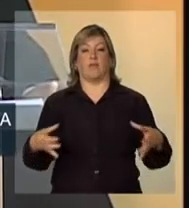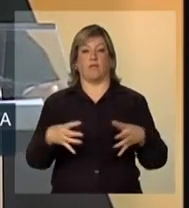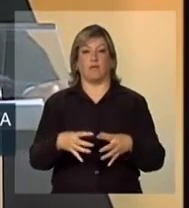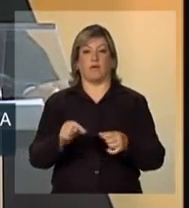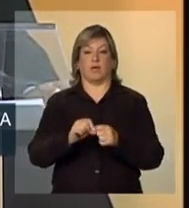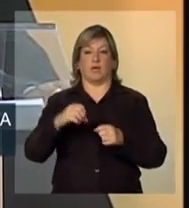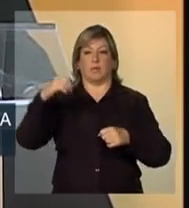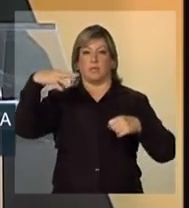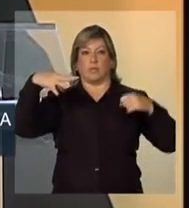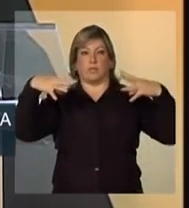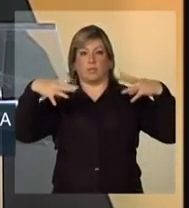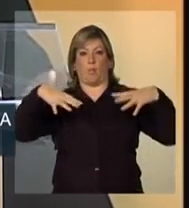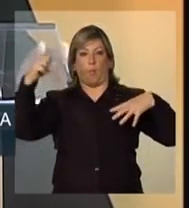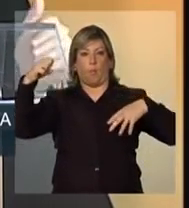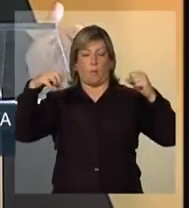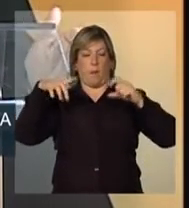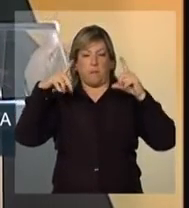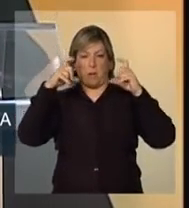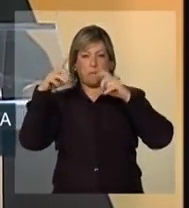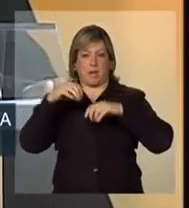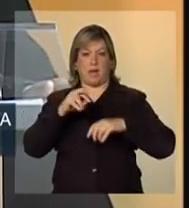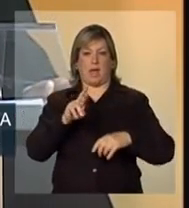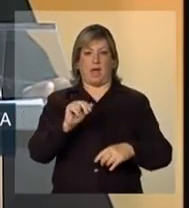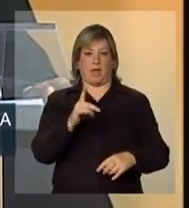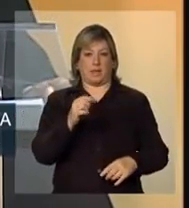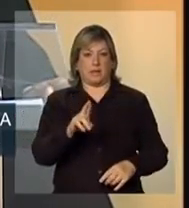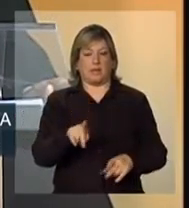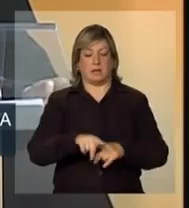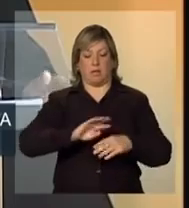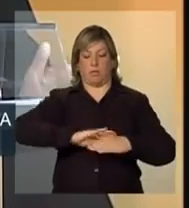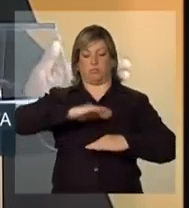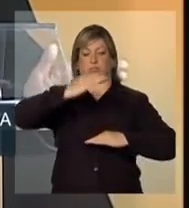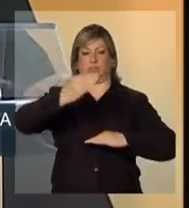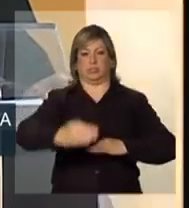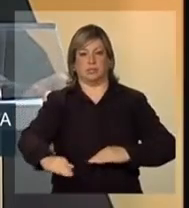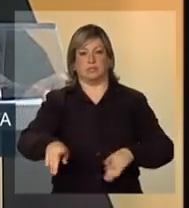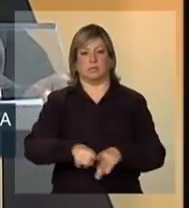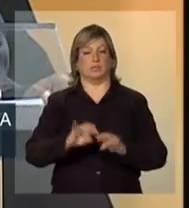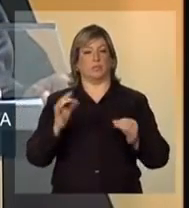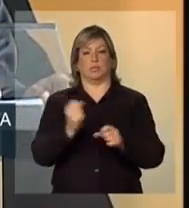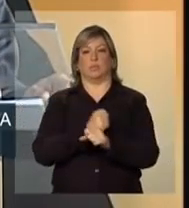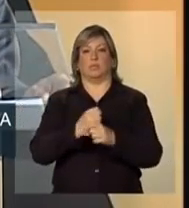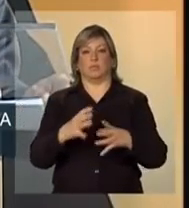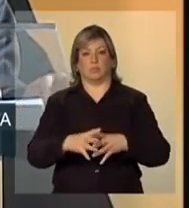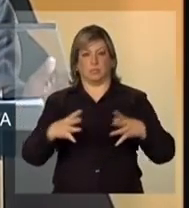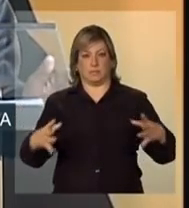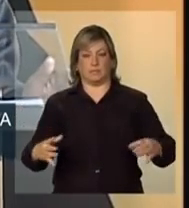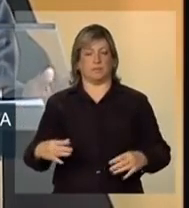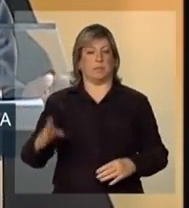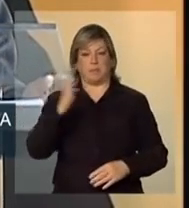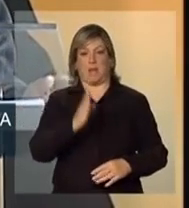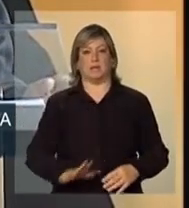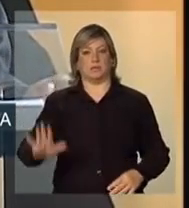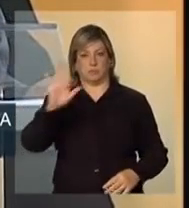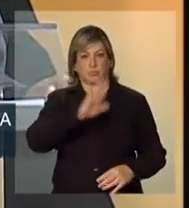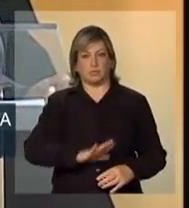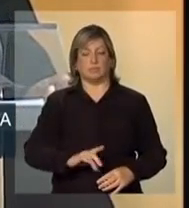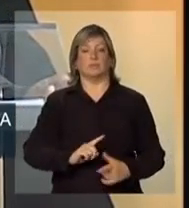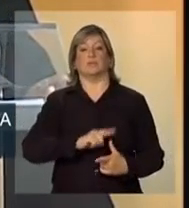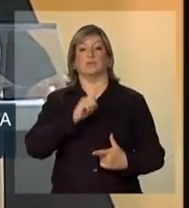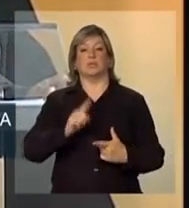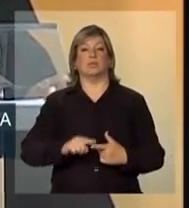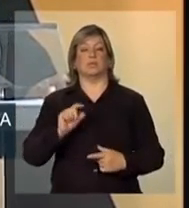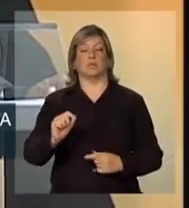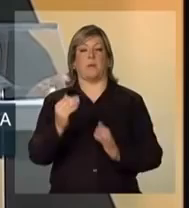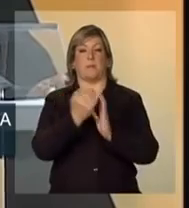radares, lombadas eletrônicas, avanços de sinal em todo o país. O segundo, o Programa Nacional